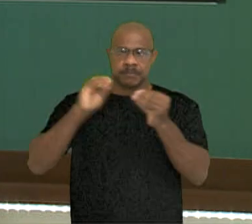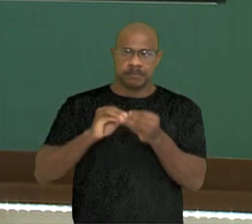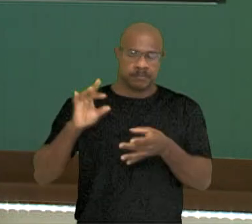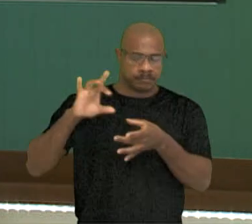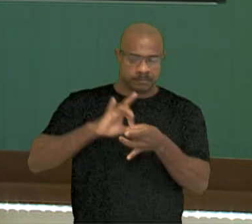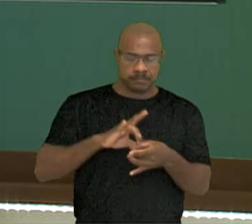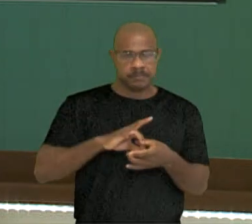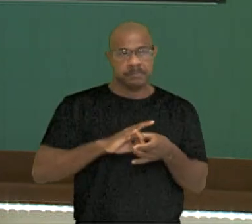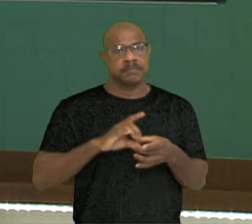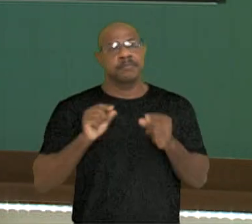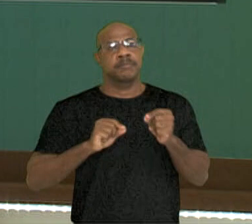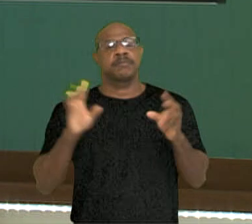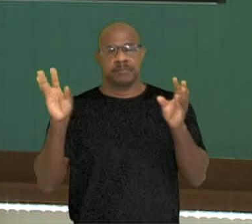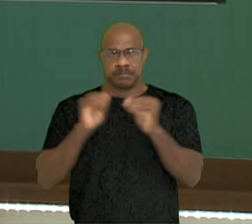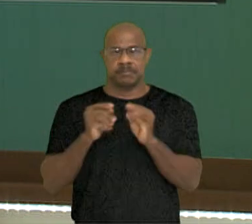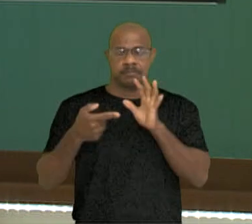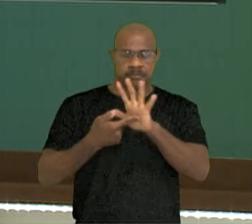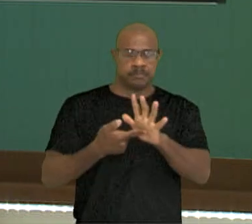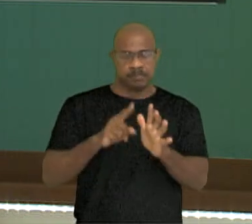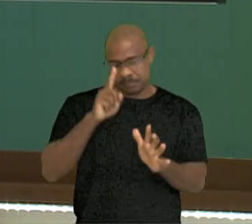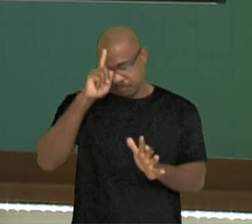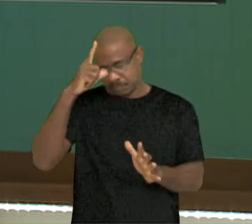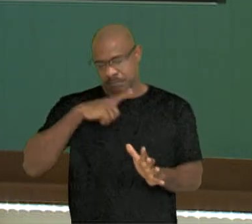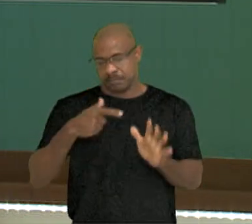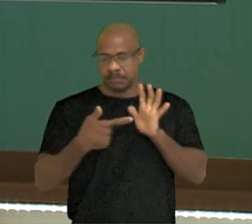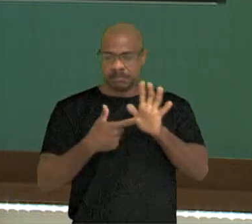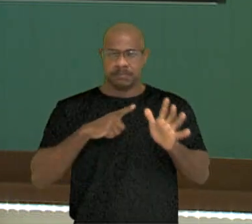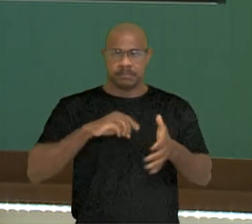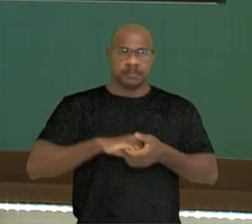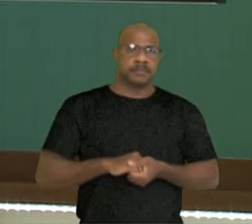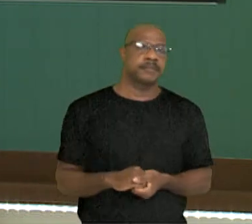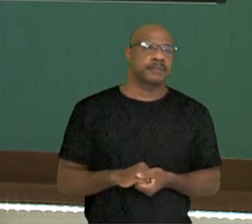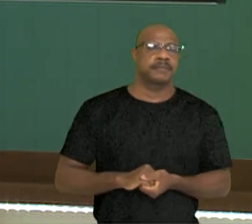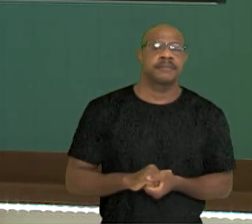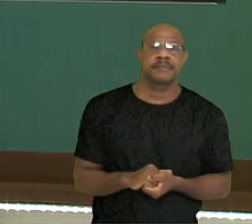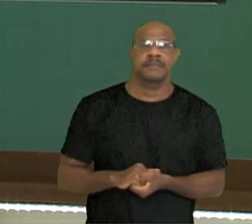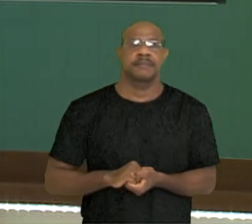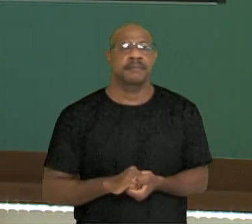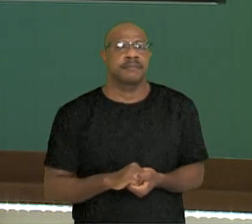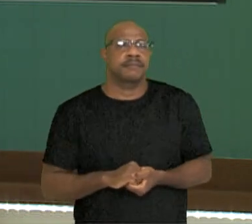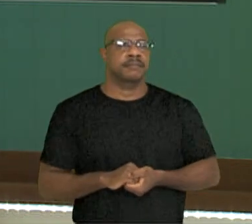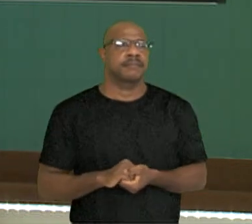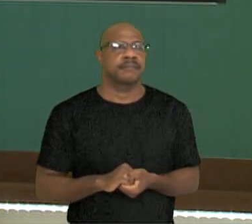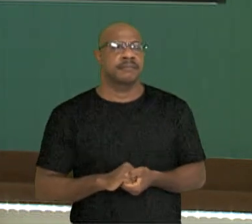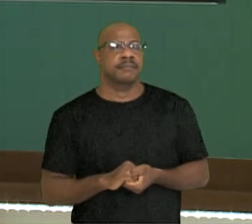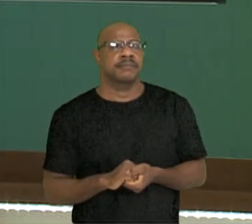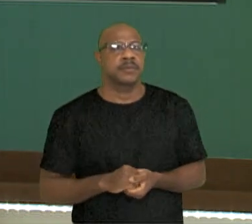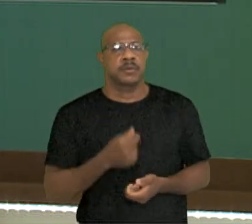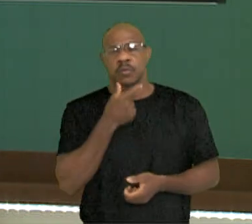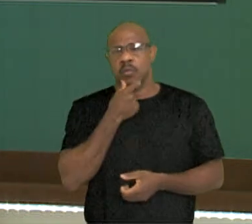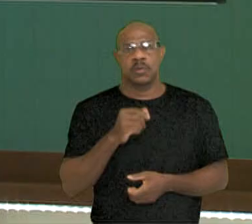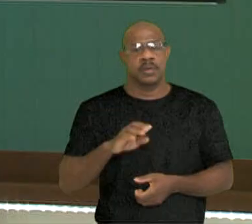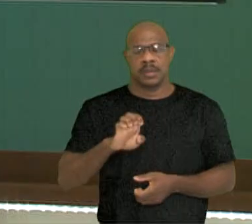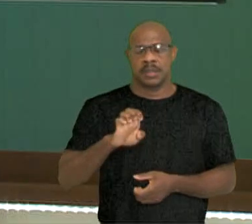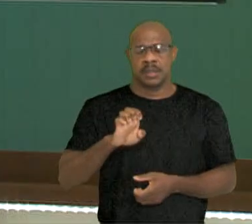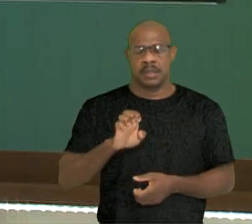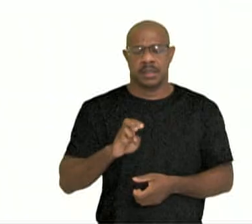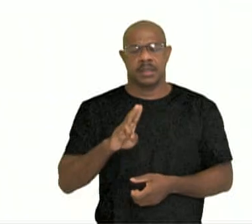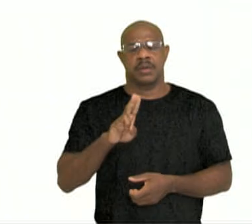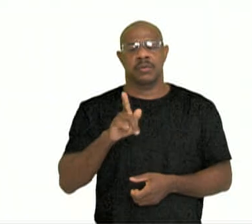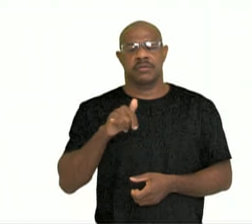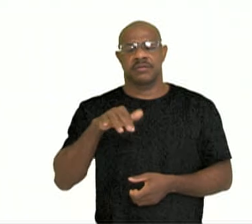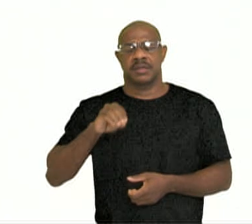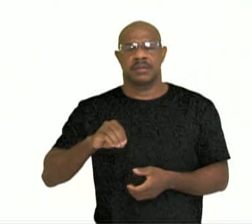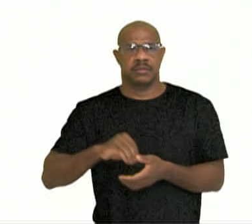apresentadas no texto. Vamos a um trecho de um artigo de opinião? Eugênio Cunha, por uma escola